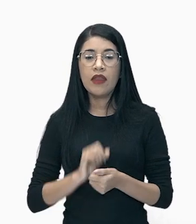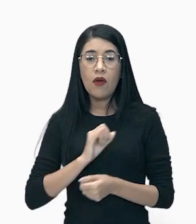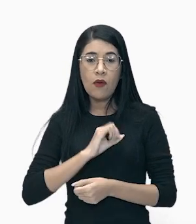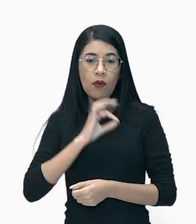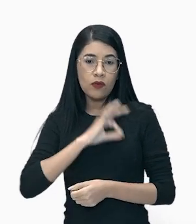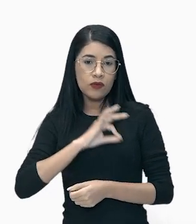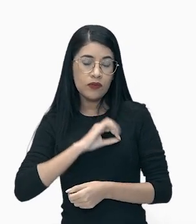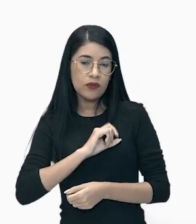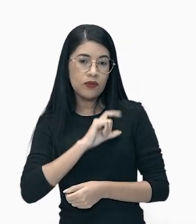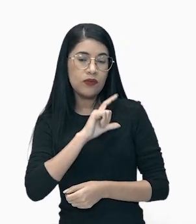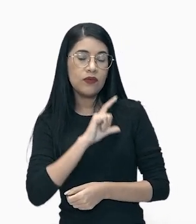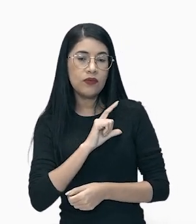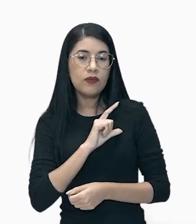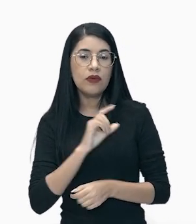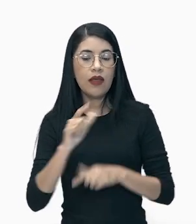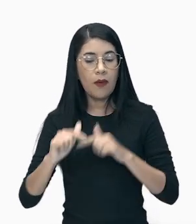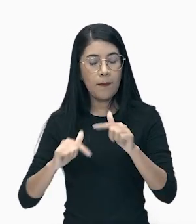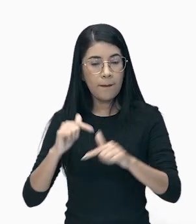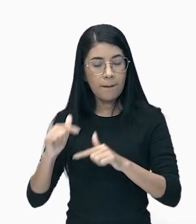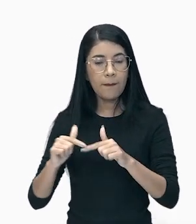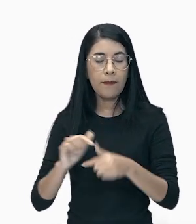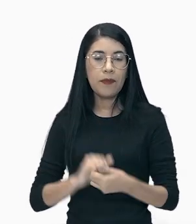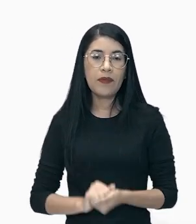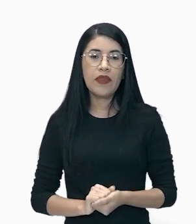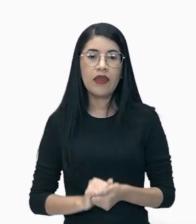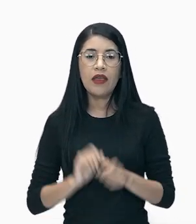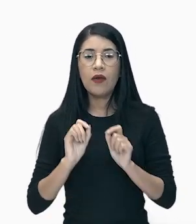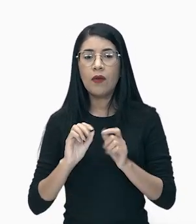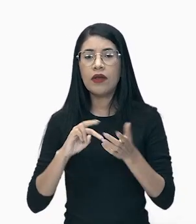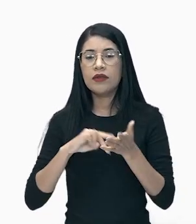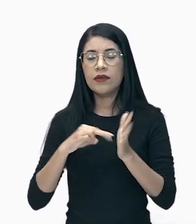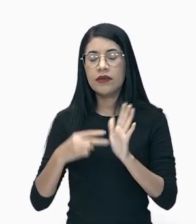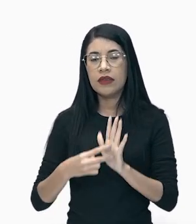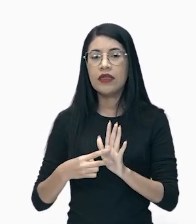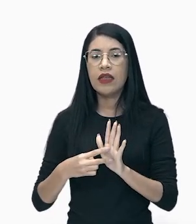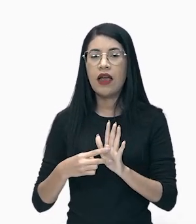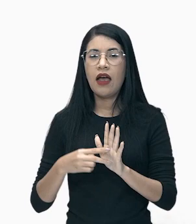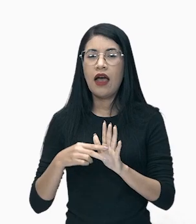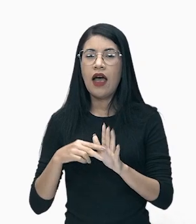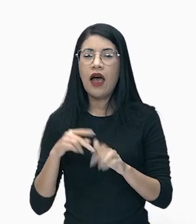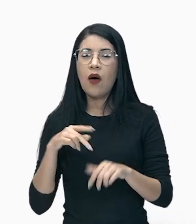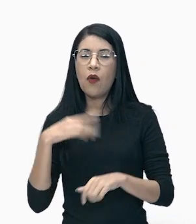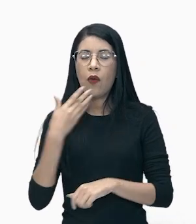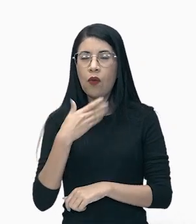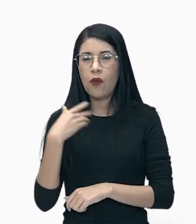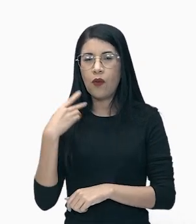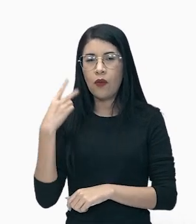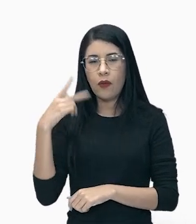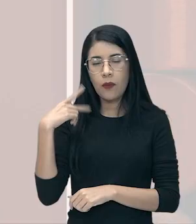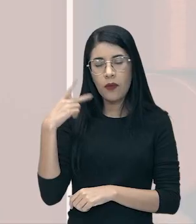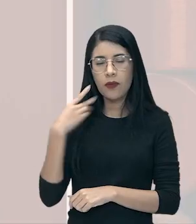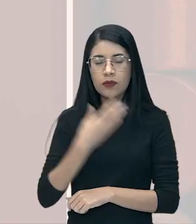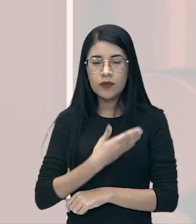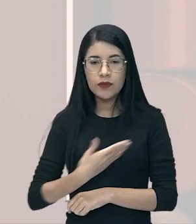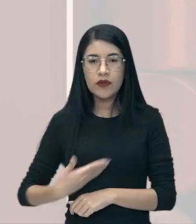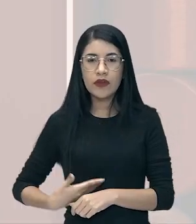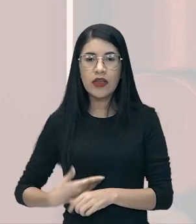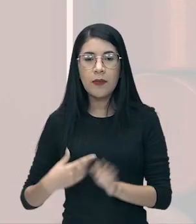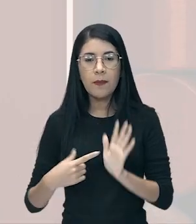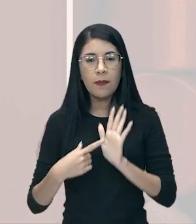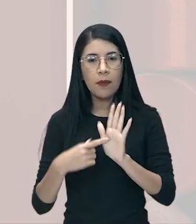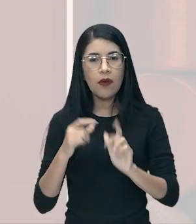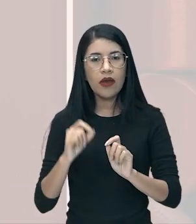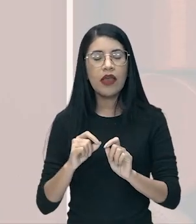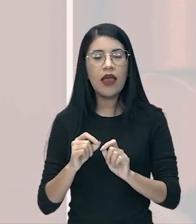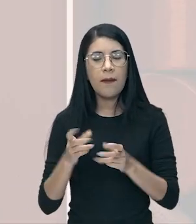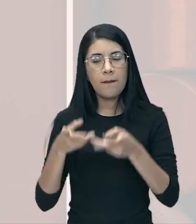trabalhador. Nada mais foi do que o Estado ali, meio que como uma mãe que vê o estrago que seus